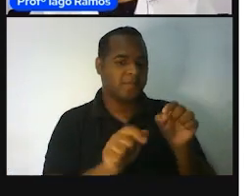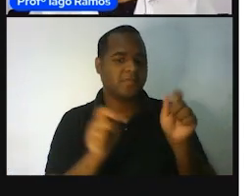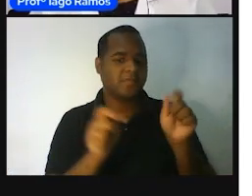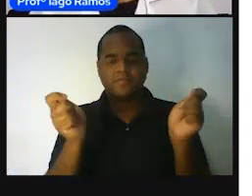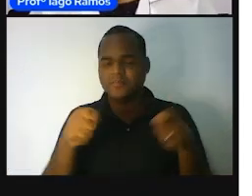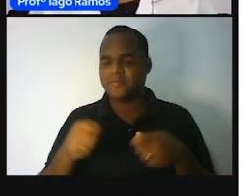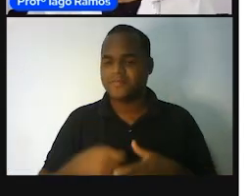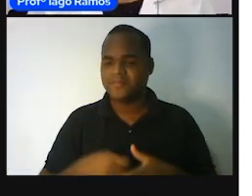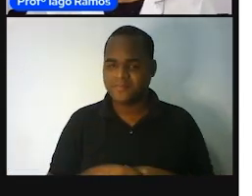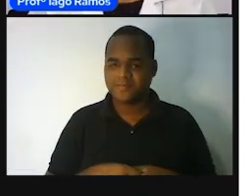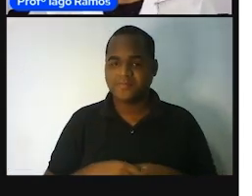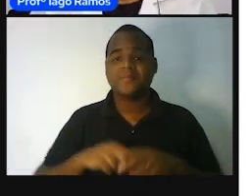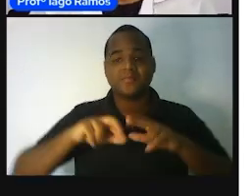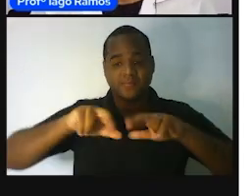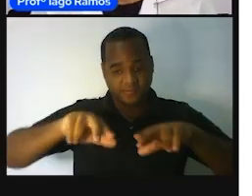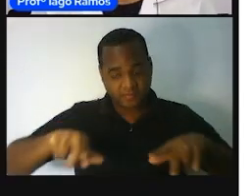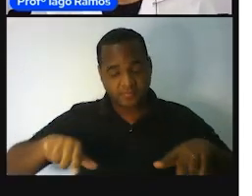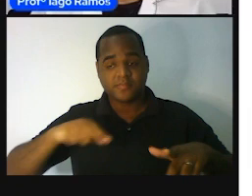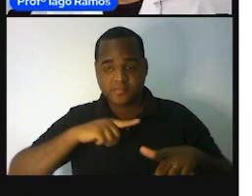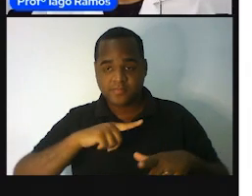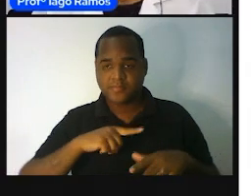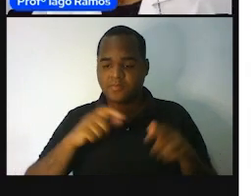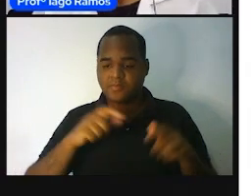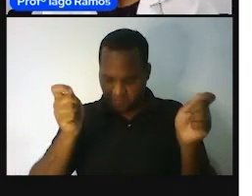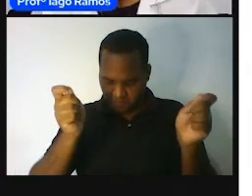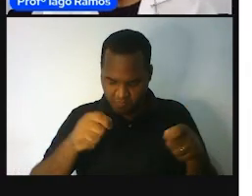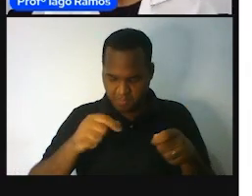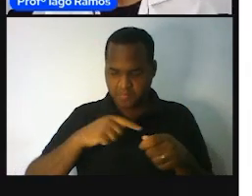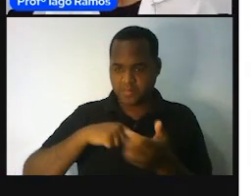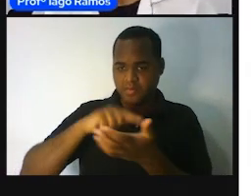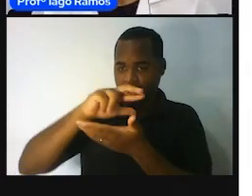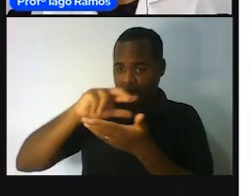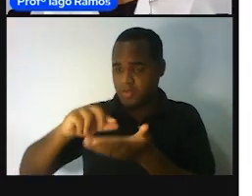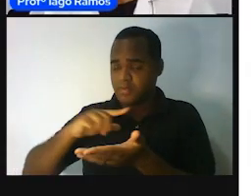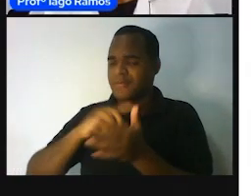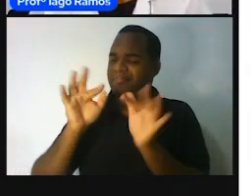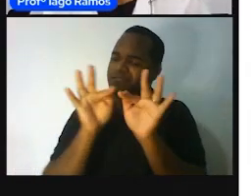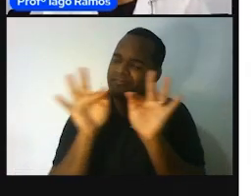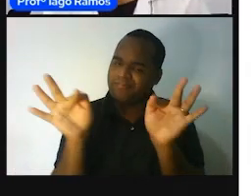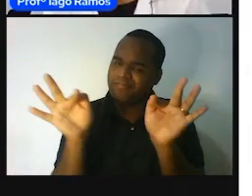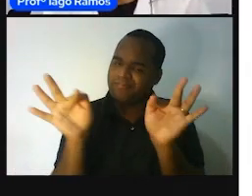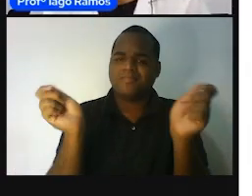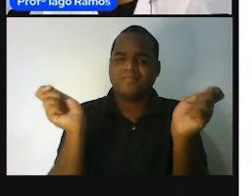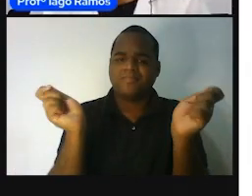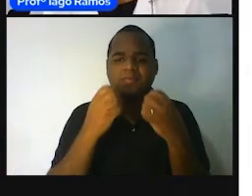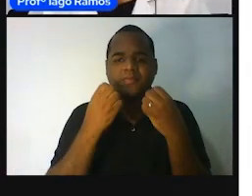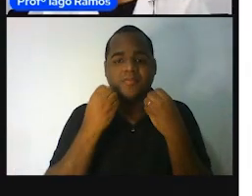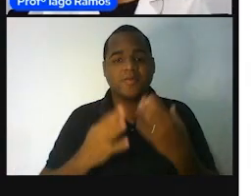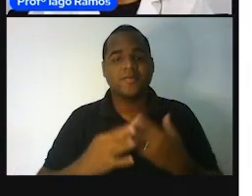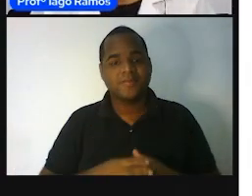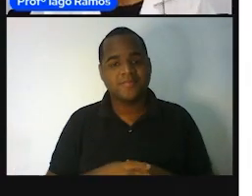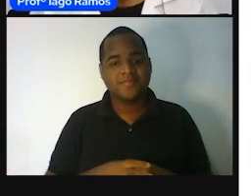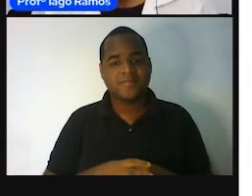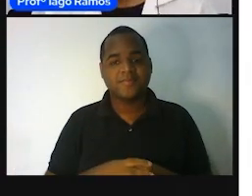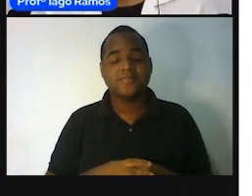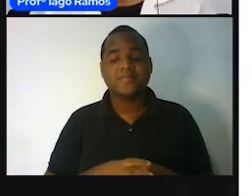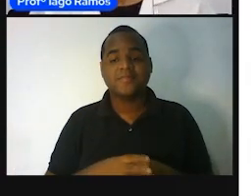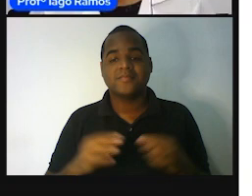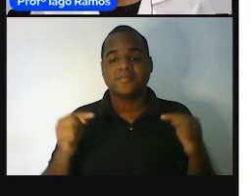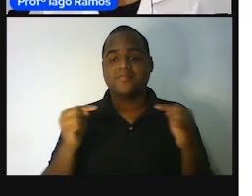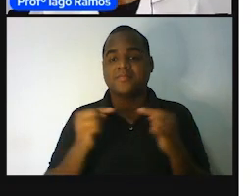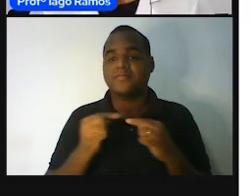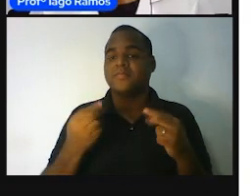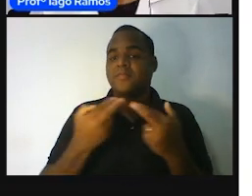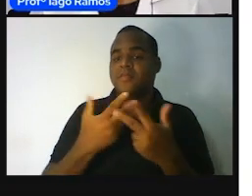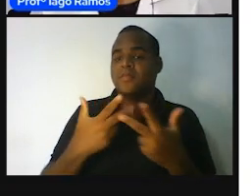maneiras de medir objetos ou coisas, de uma forma muito simples, é esses tais, esses